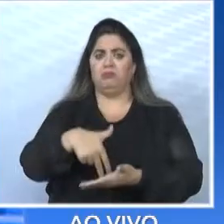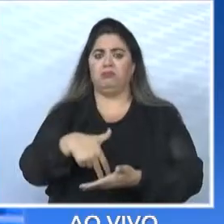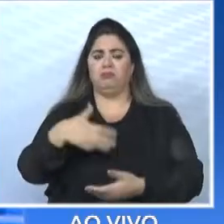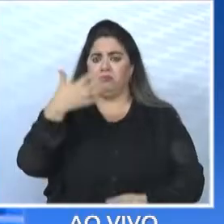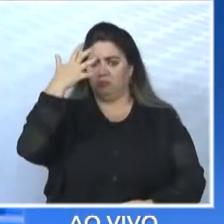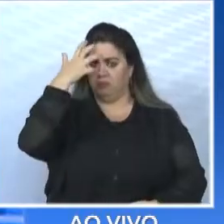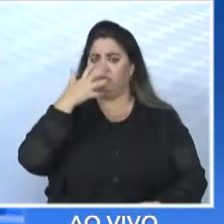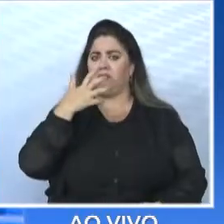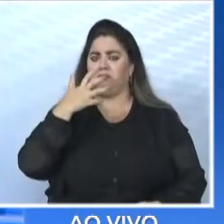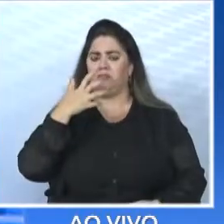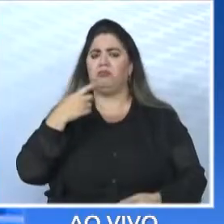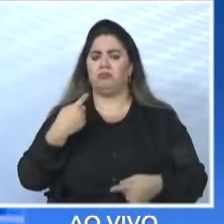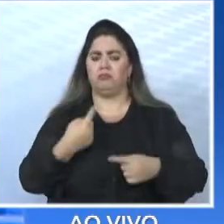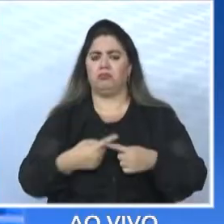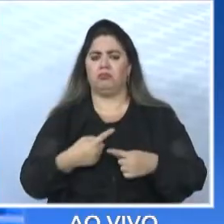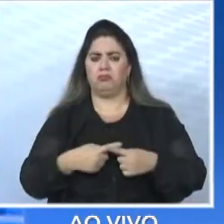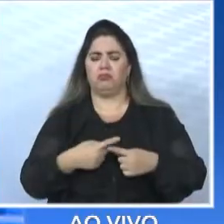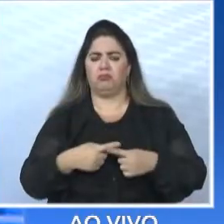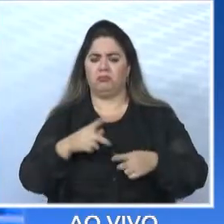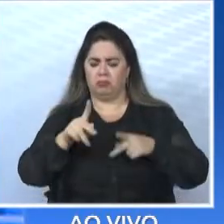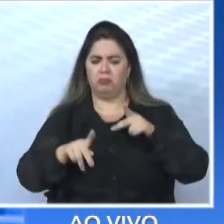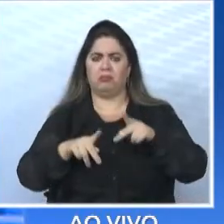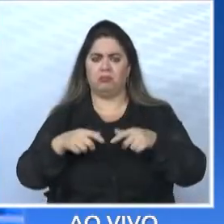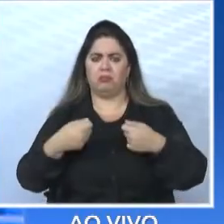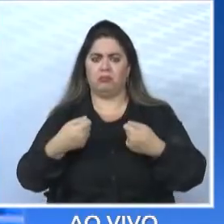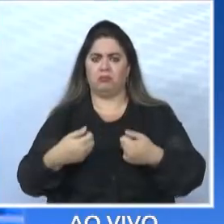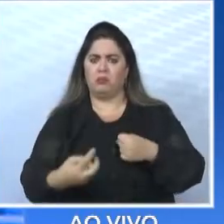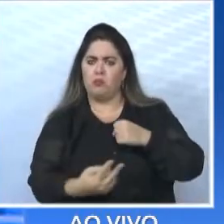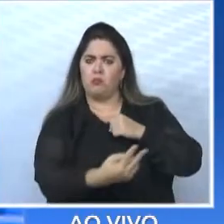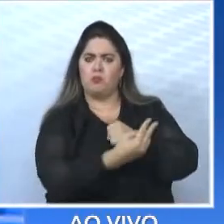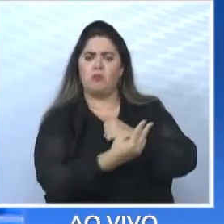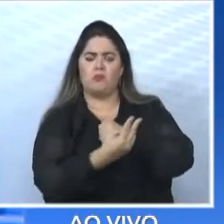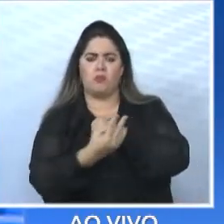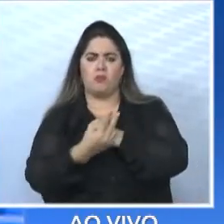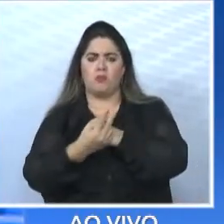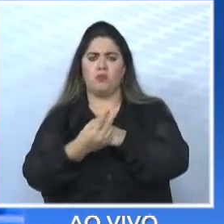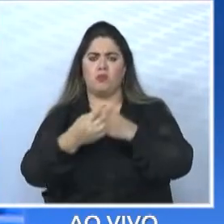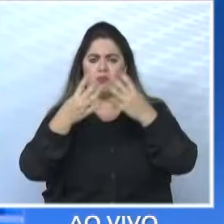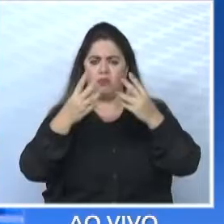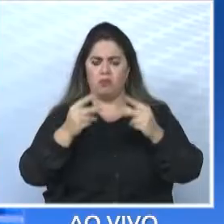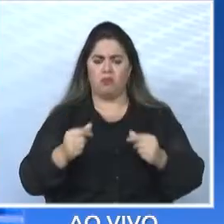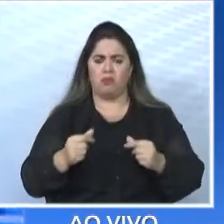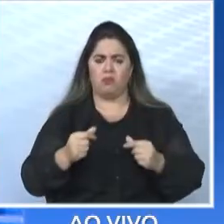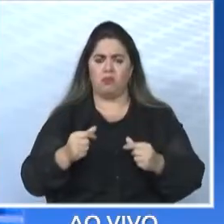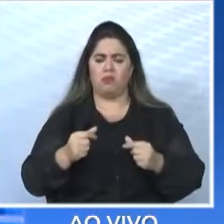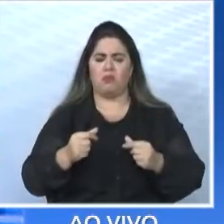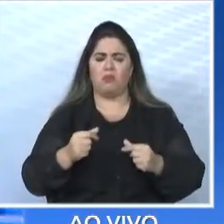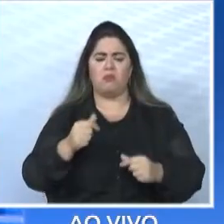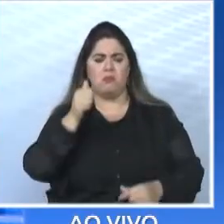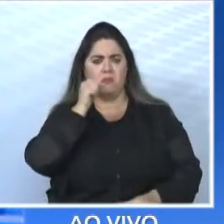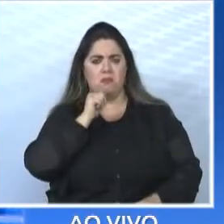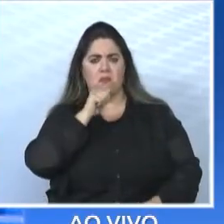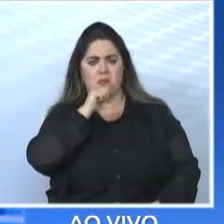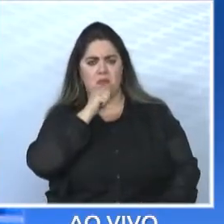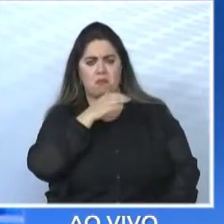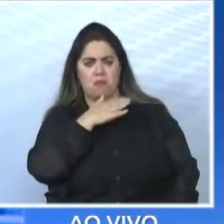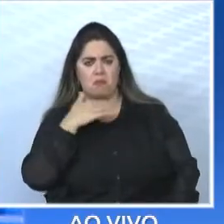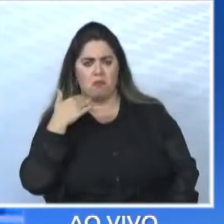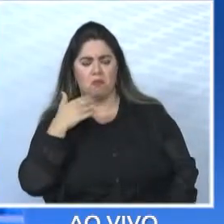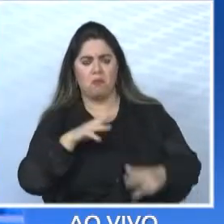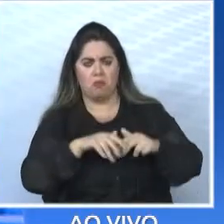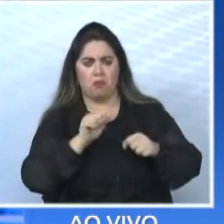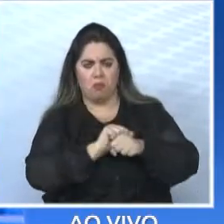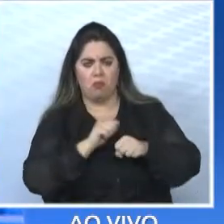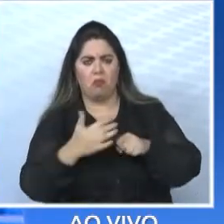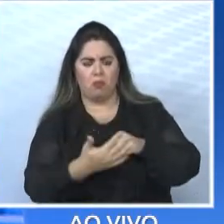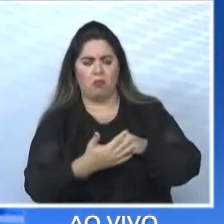fazer com que a população esteja protegida. Eu perdi a minha mãe com Covid. Eu tive Covid e eu sei como é que funciona